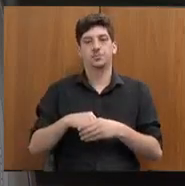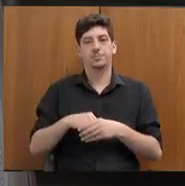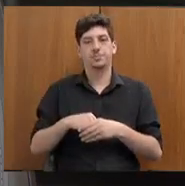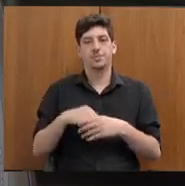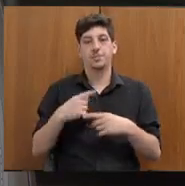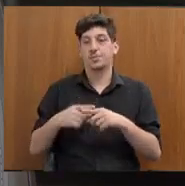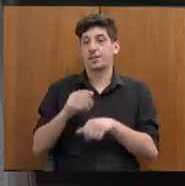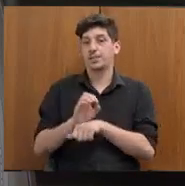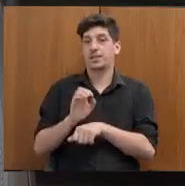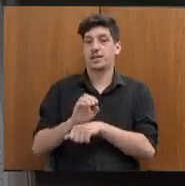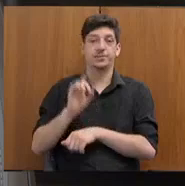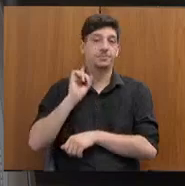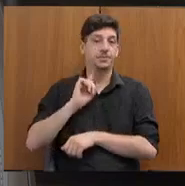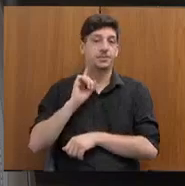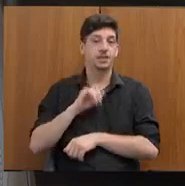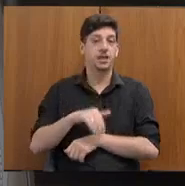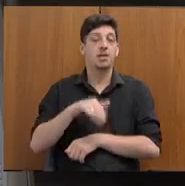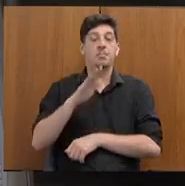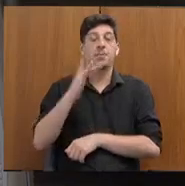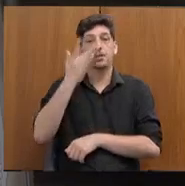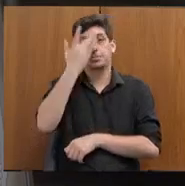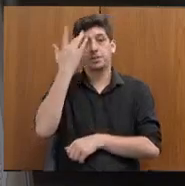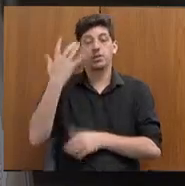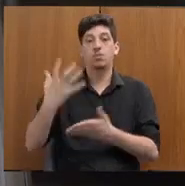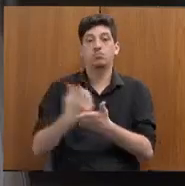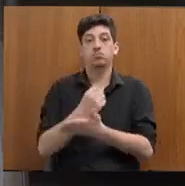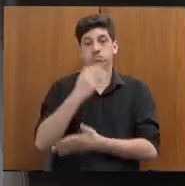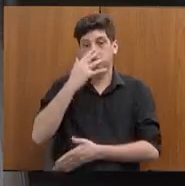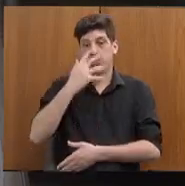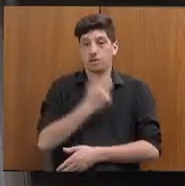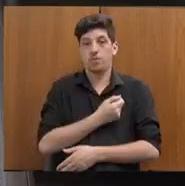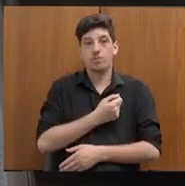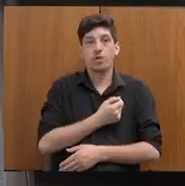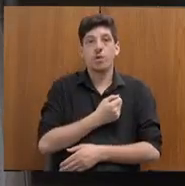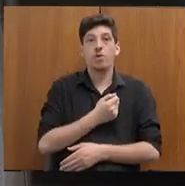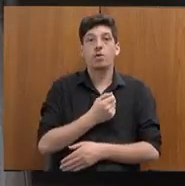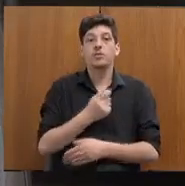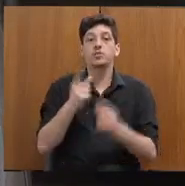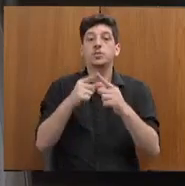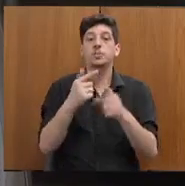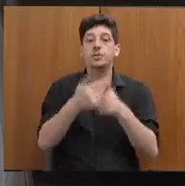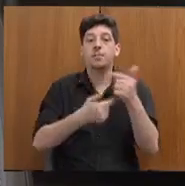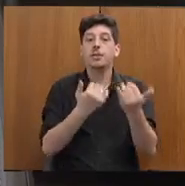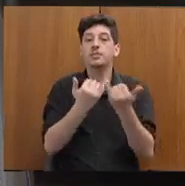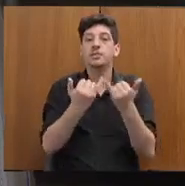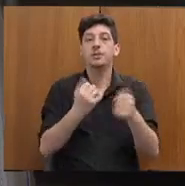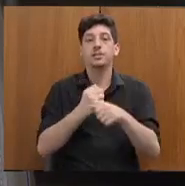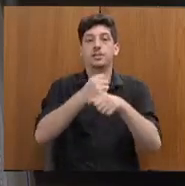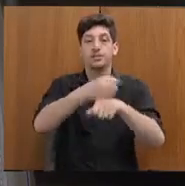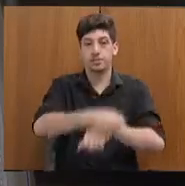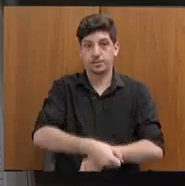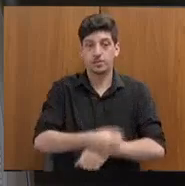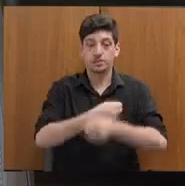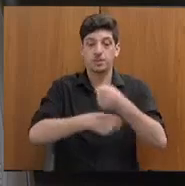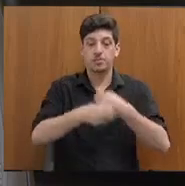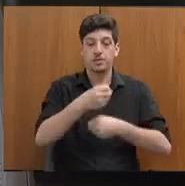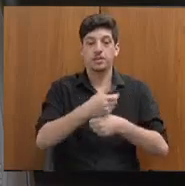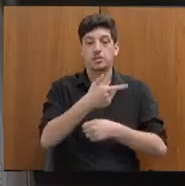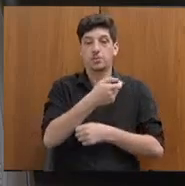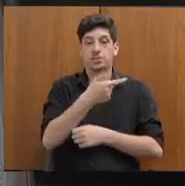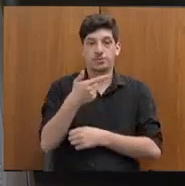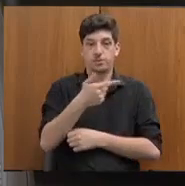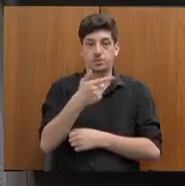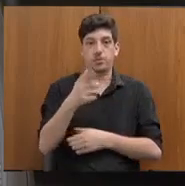Estado com o maior número de trabalhadores resgatados em situação análoga à escravidão em 2022, nesse levantamento divulgado pelo próprio Ministério do